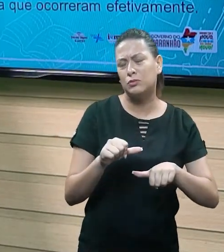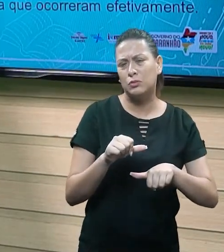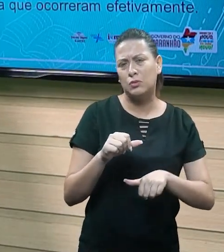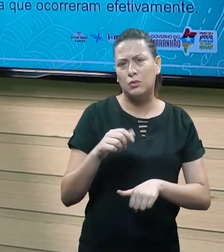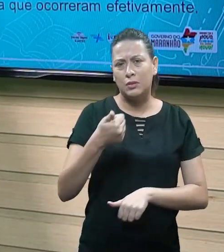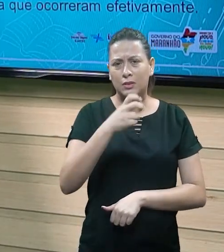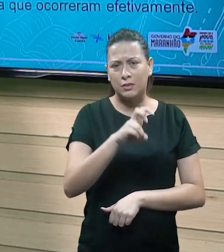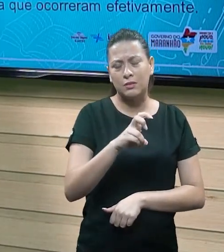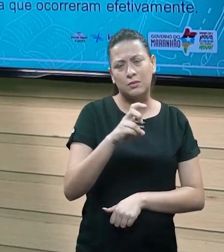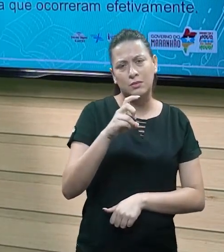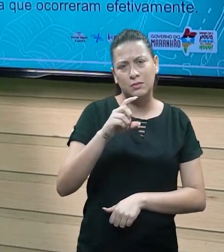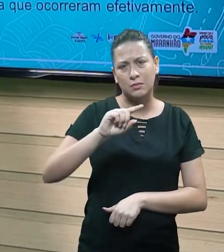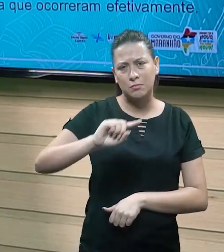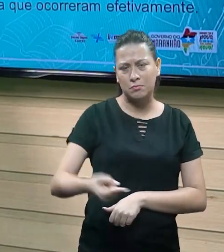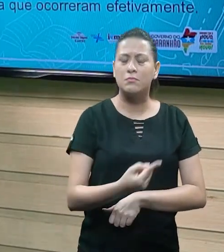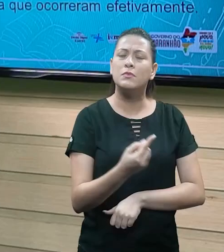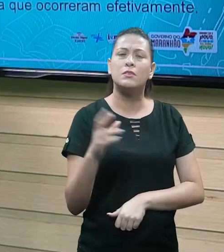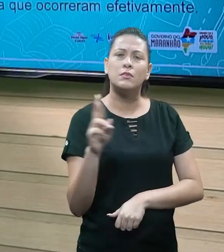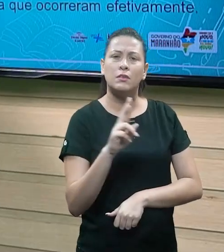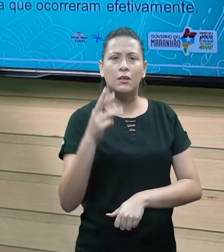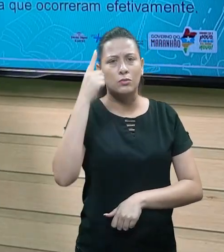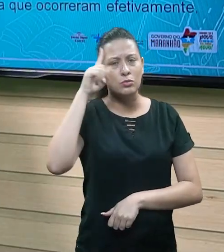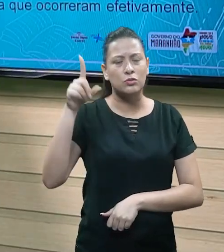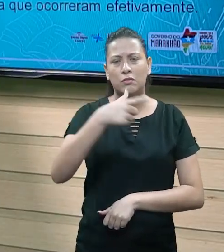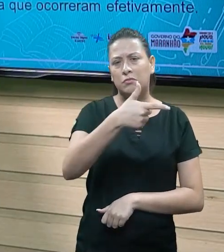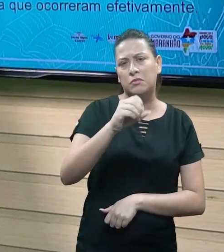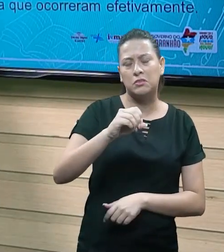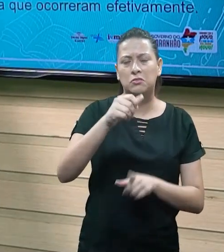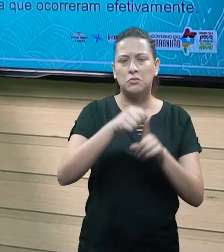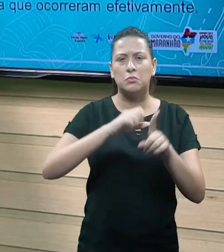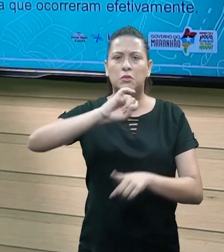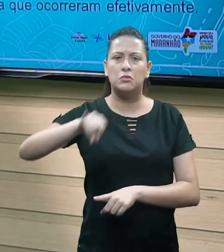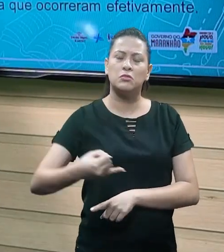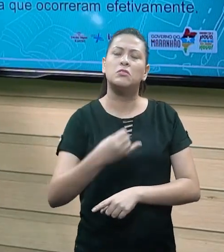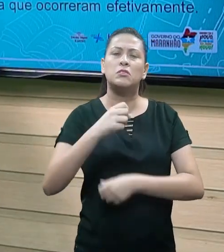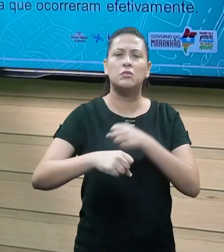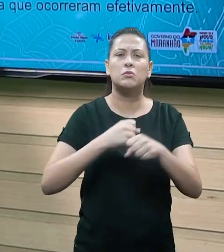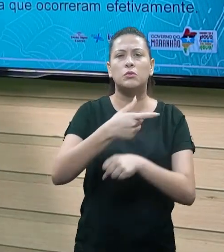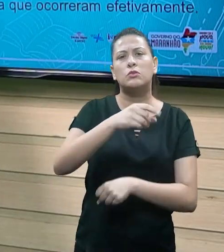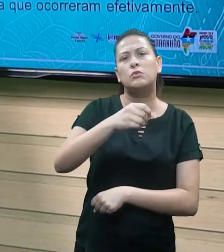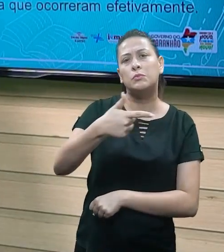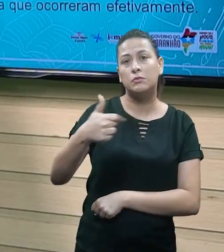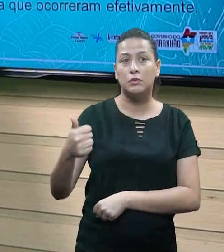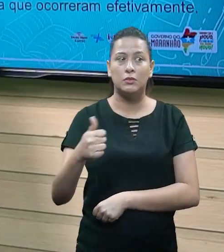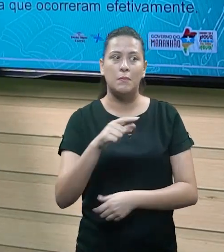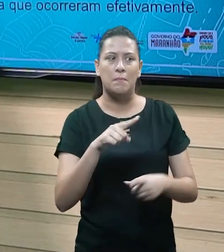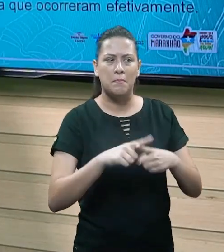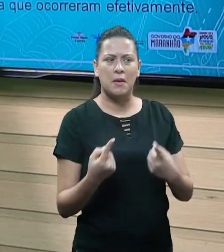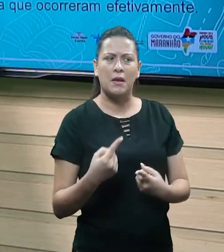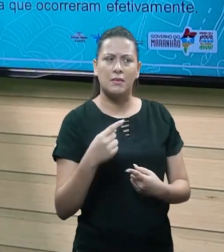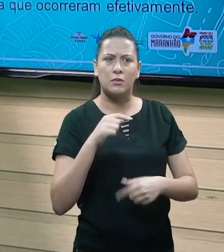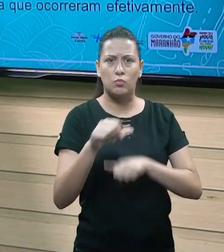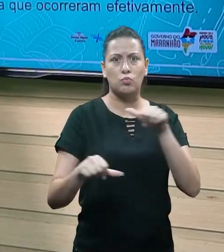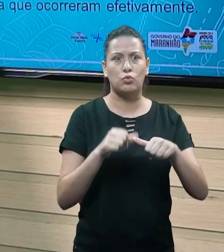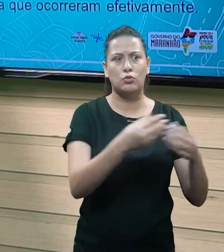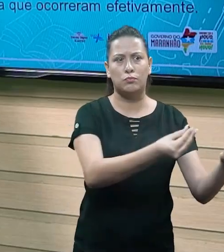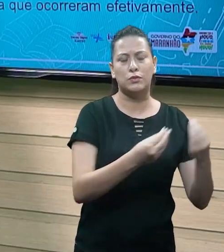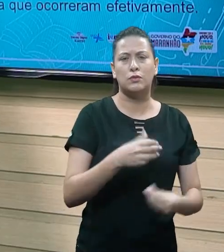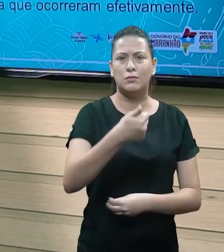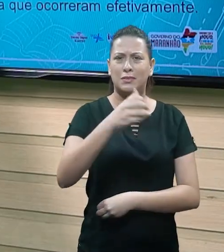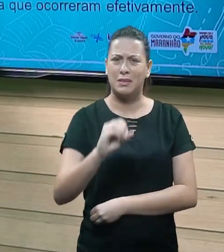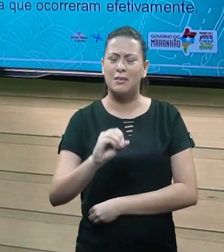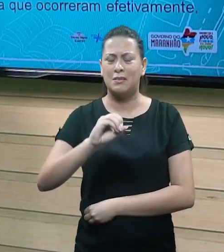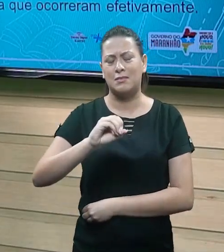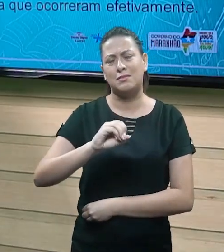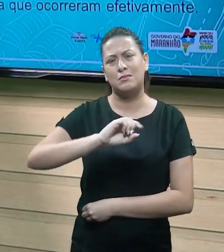reais no dia 10 de janeiro de 2021 e acaba alterando esses valores. Eu coloquei que entrou o valor de 10 mil no dia 5 de